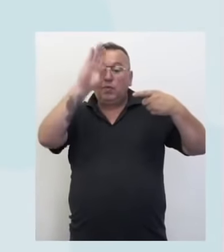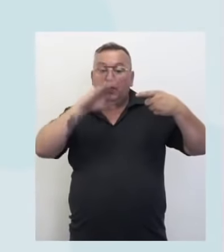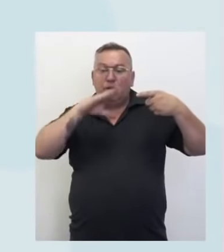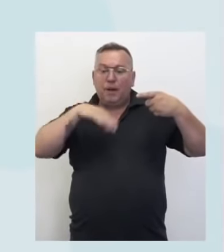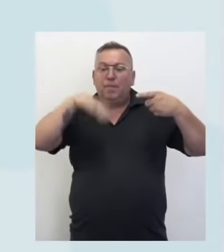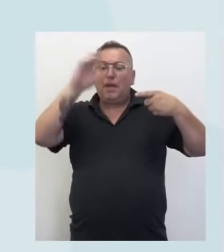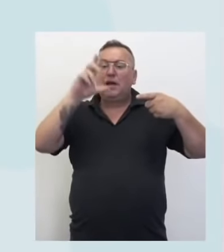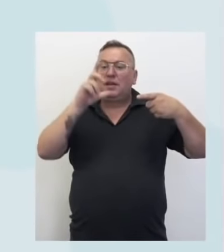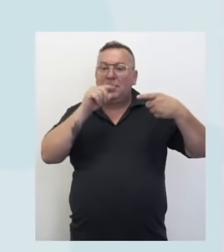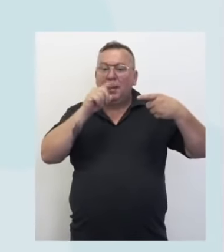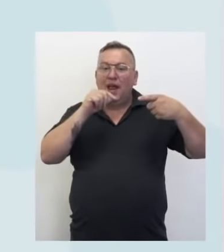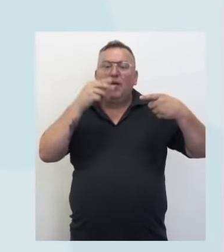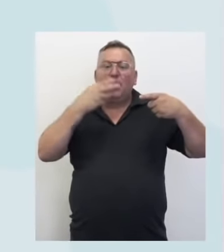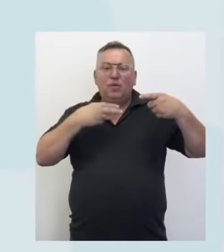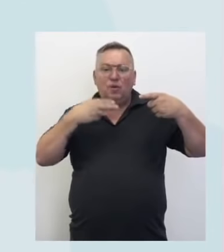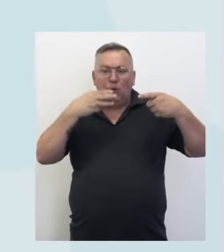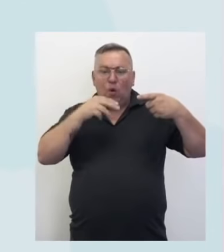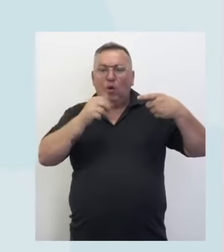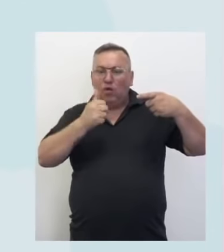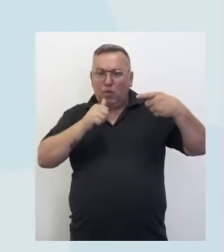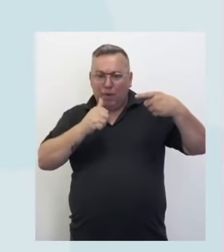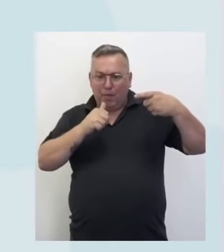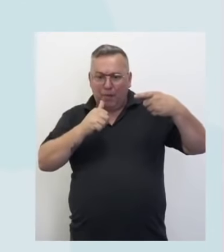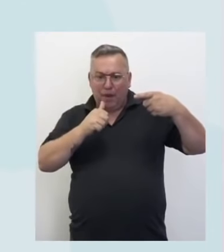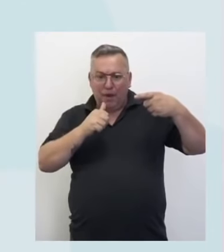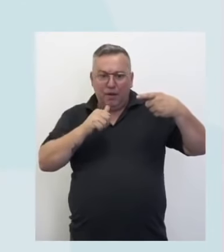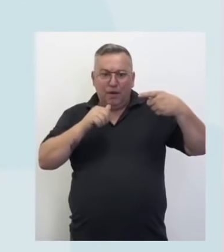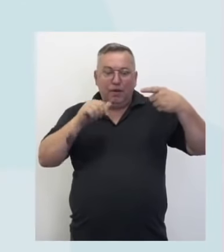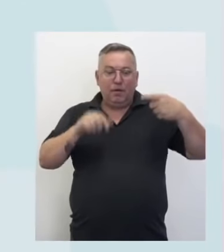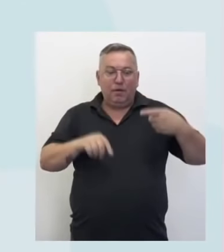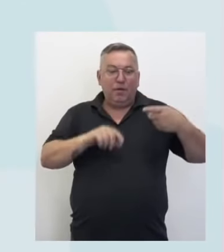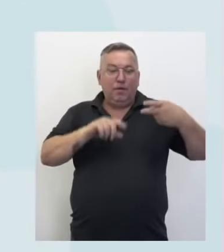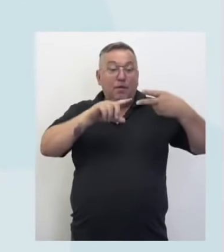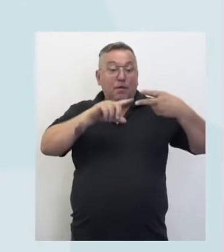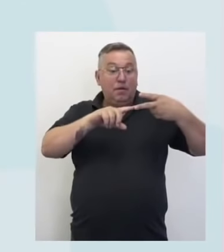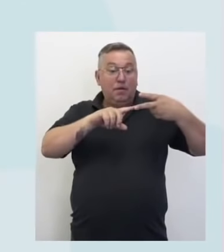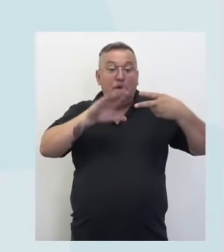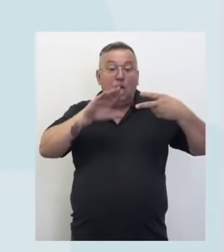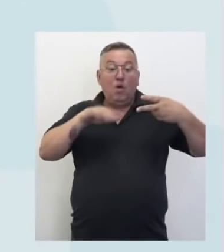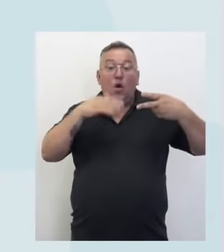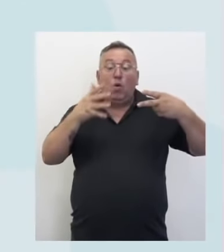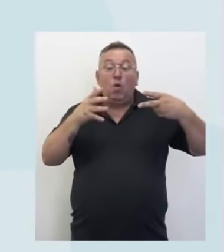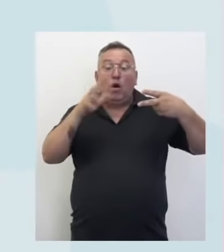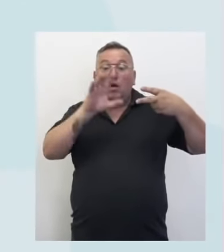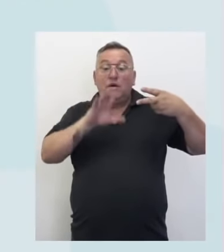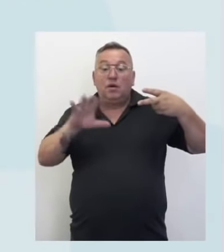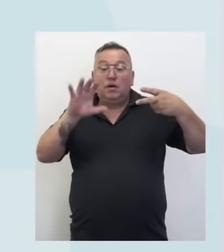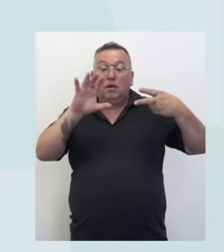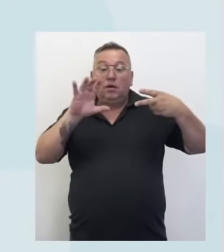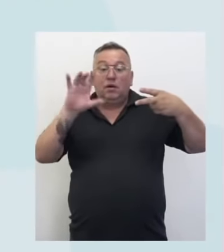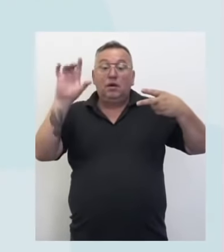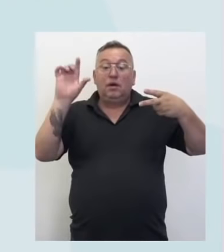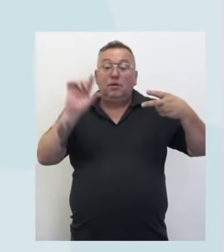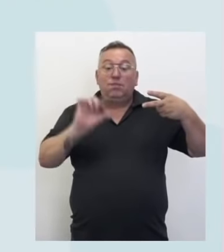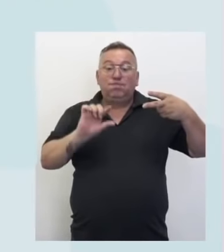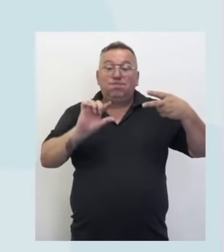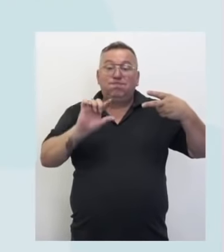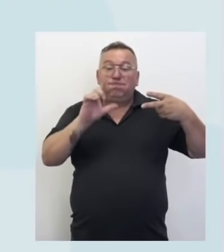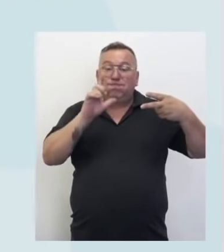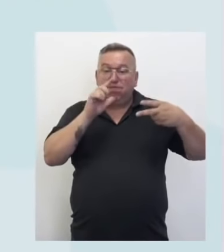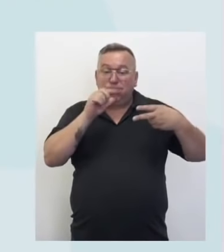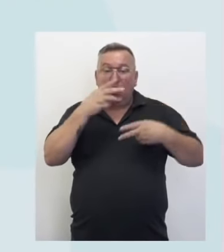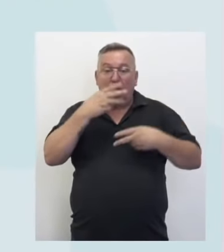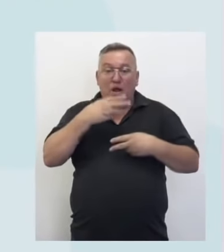tem a maior disponibilidade de água doce? E a segunda questão é, qual região do Brasil tem a menor